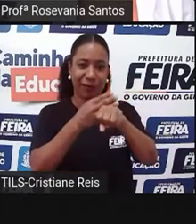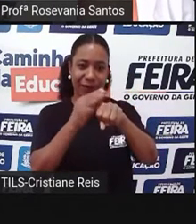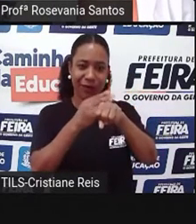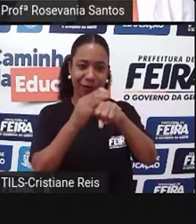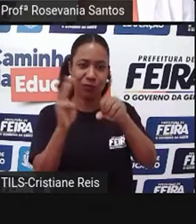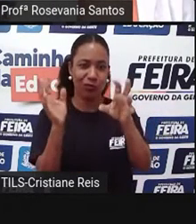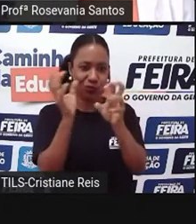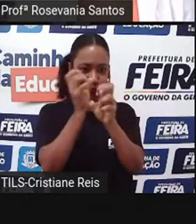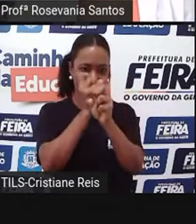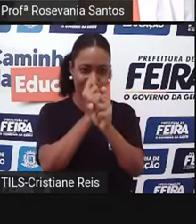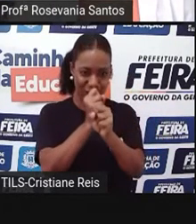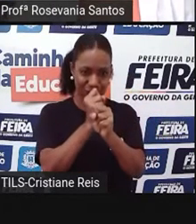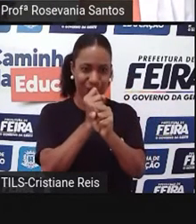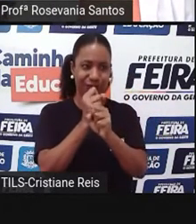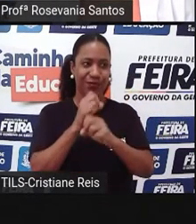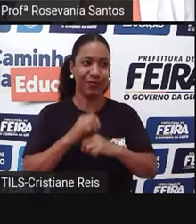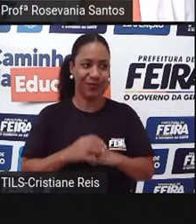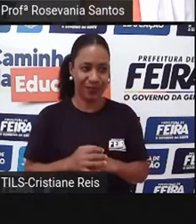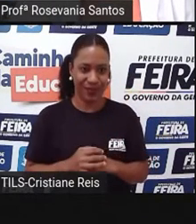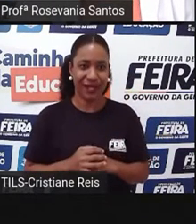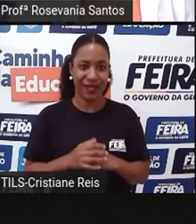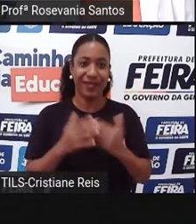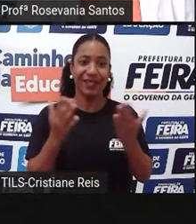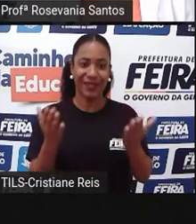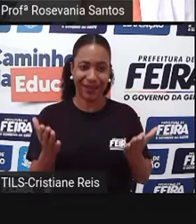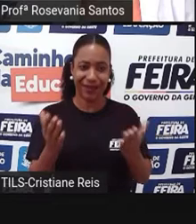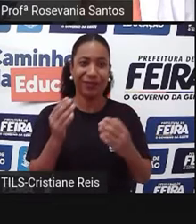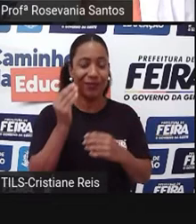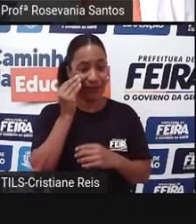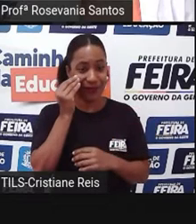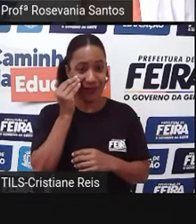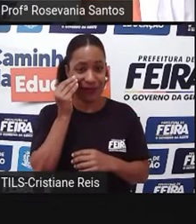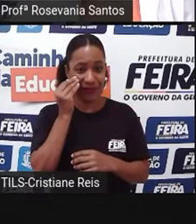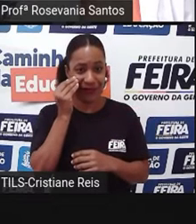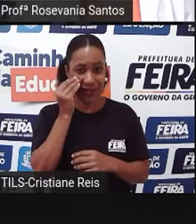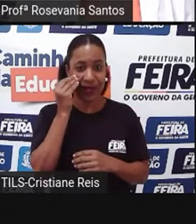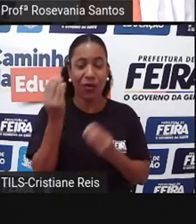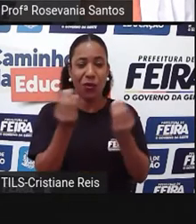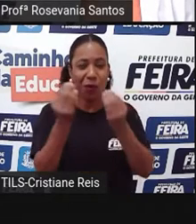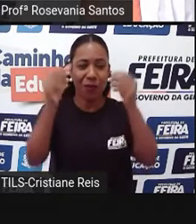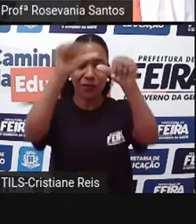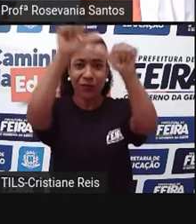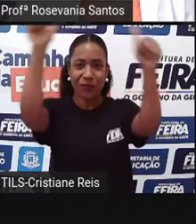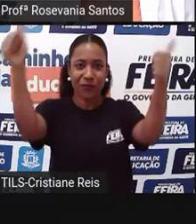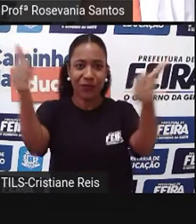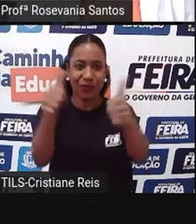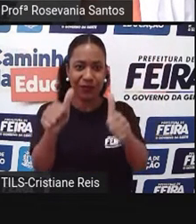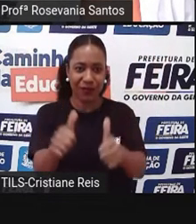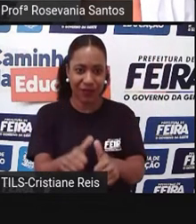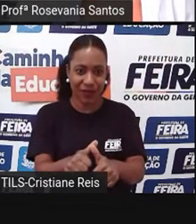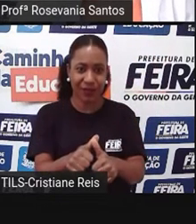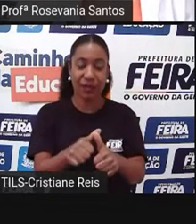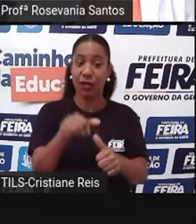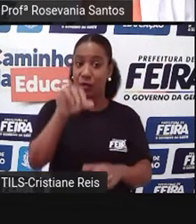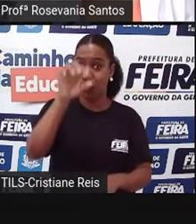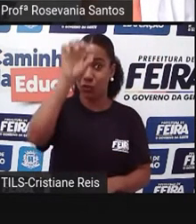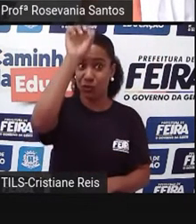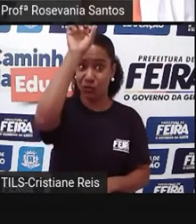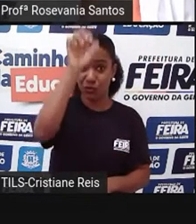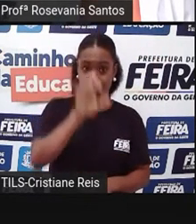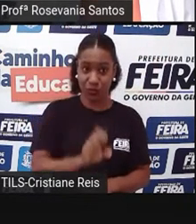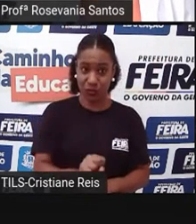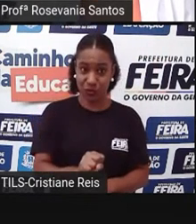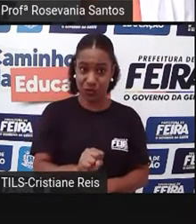observar isso. E a gente tem uma predominância maior, né, nesse alinhamento, que vai do sul para o norte, aqui no território